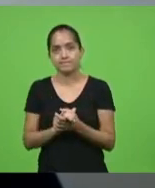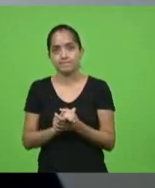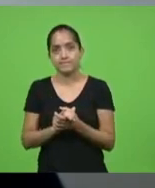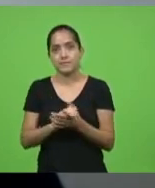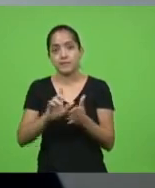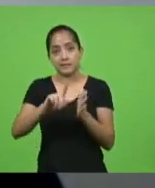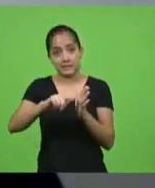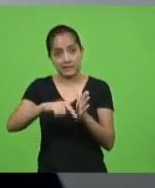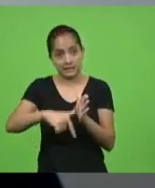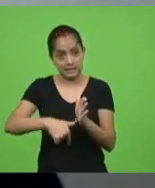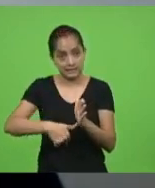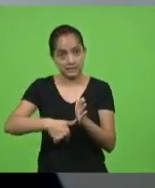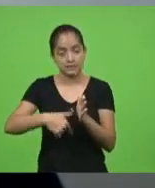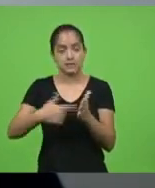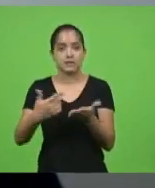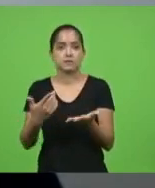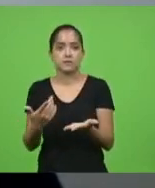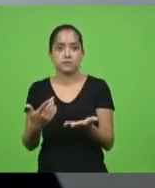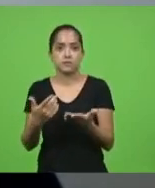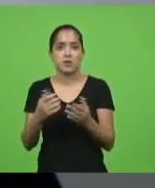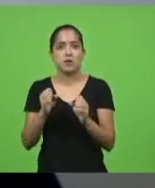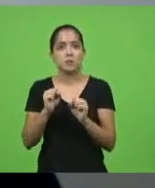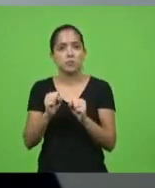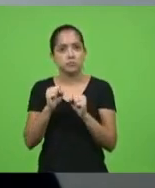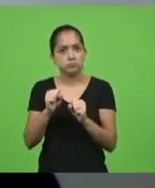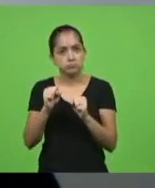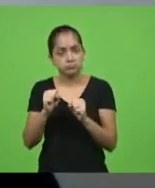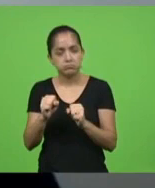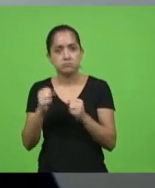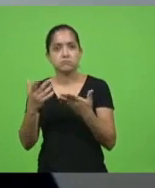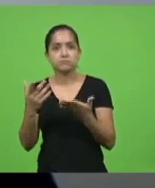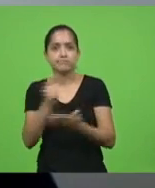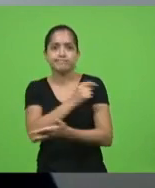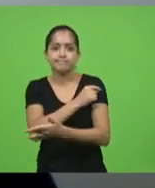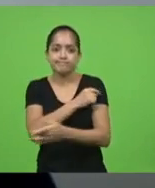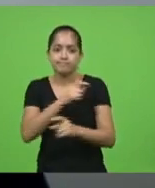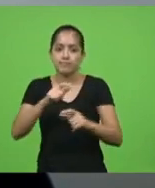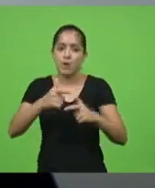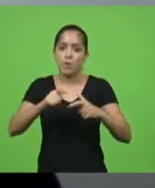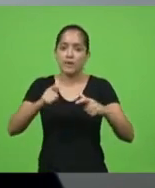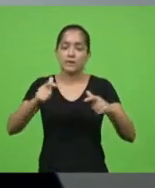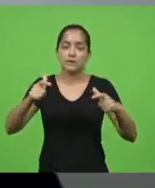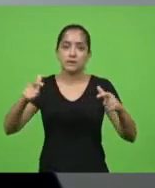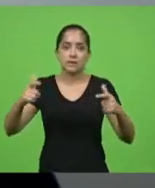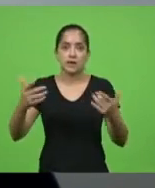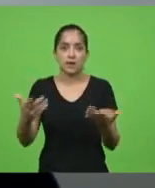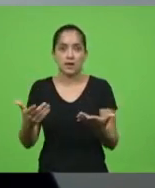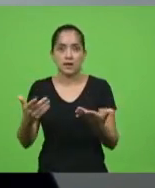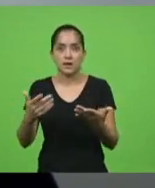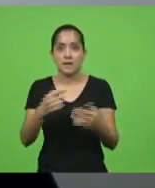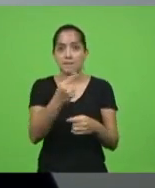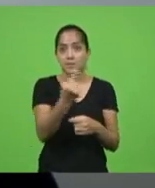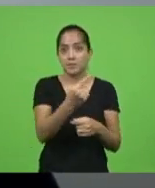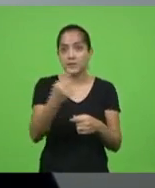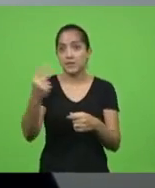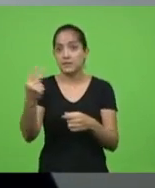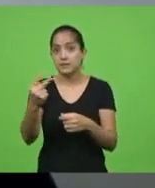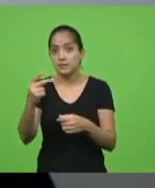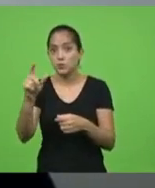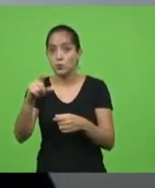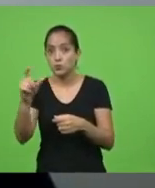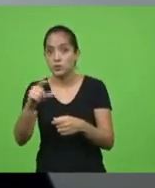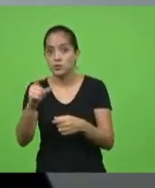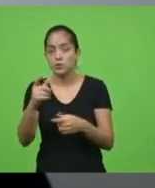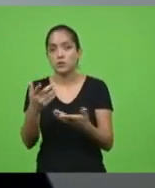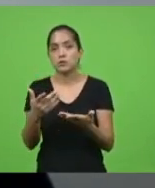nós poderíamos ter muito mais aplicações de vacinas da primeira dose da segunda dose e